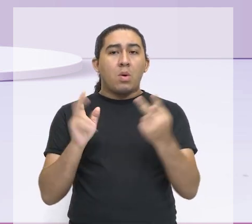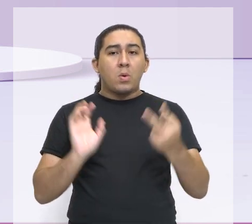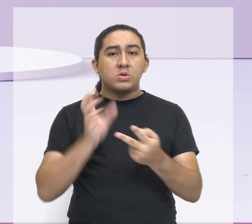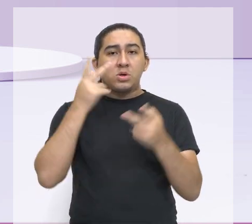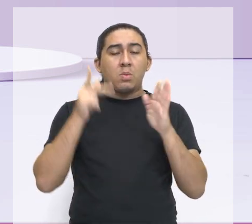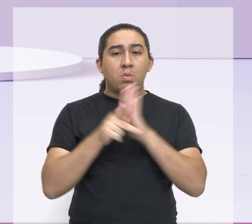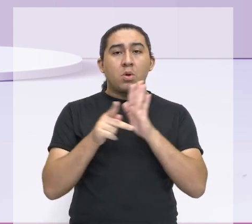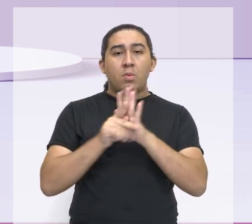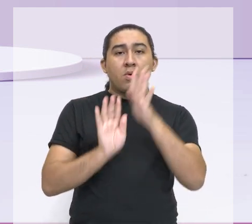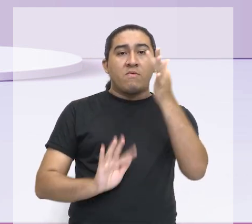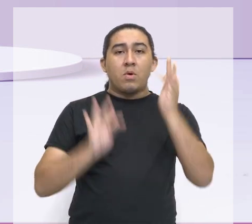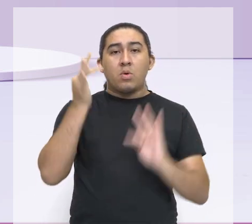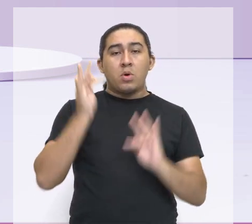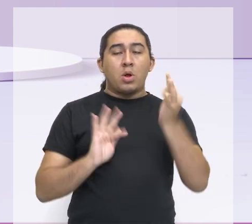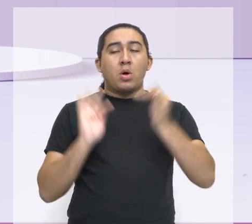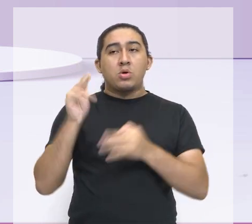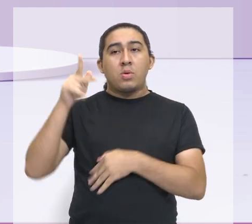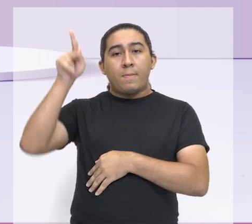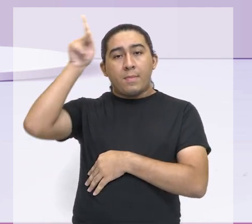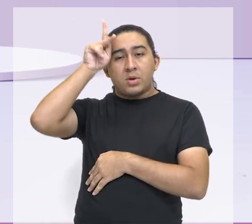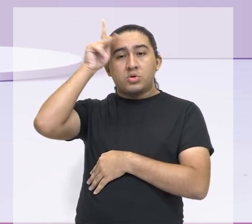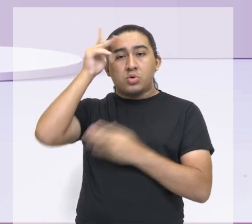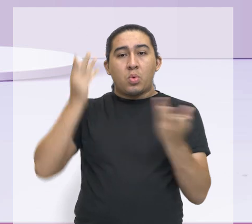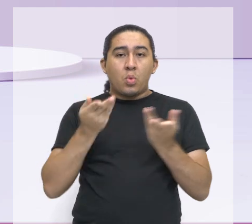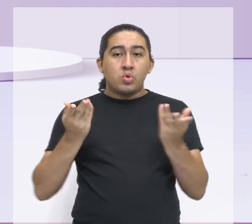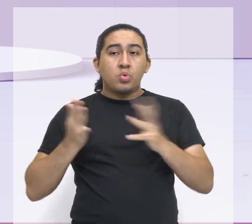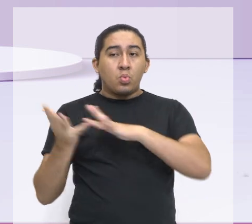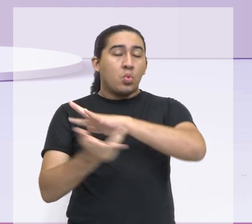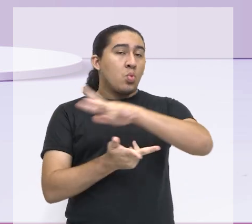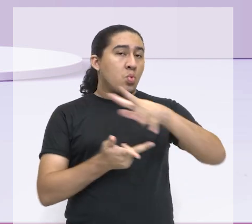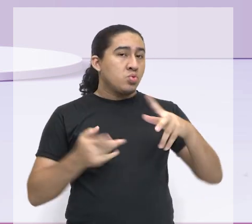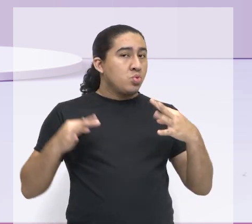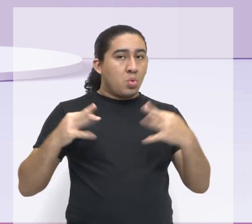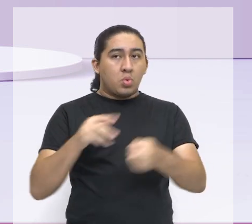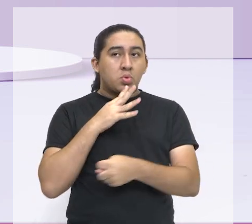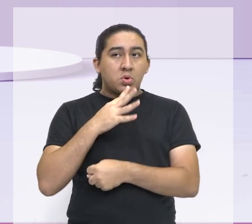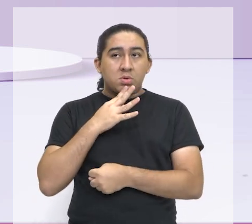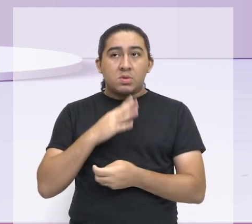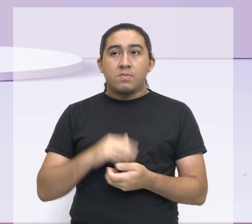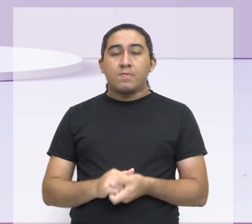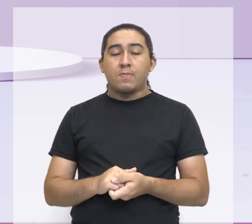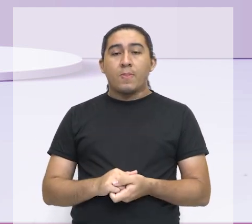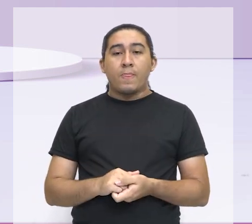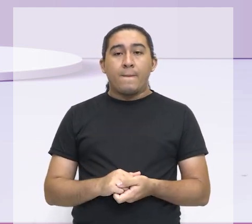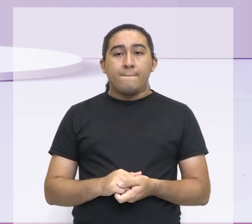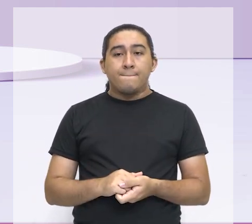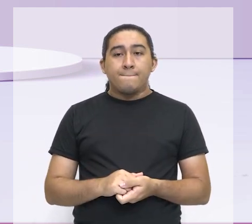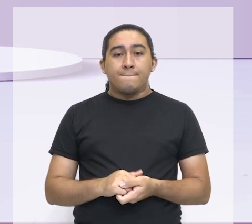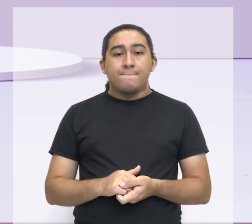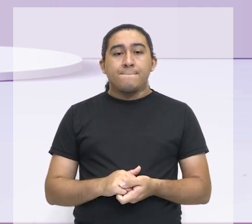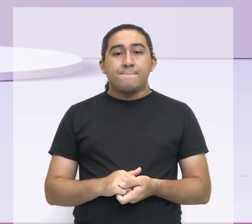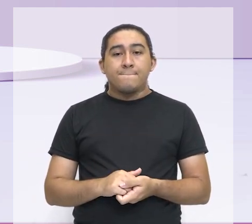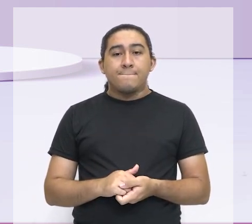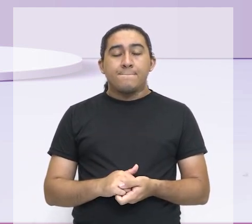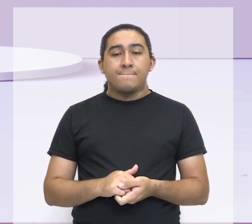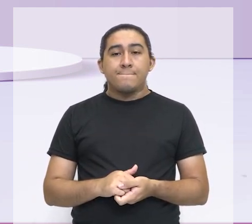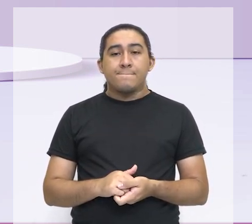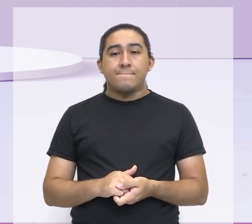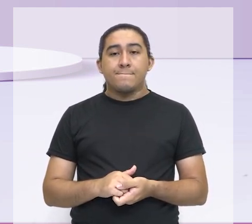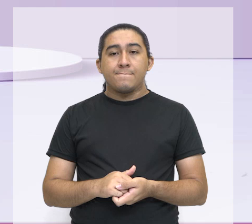Festival Folclórico de Parintins, que hoje é um festival mundial. Então, o direito. E como é que